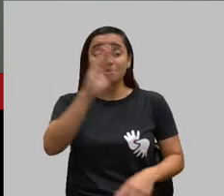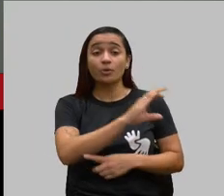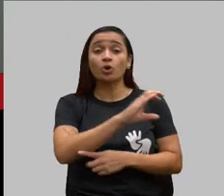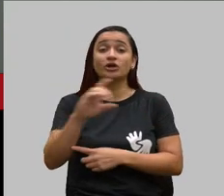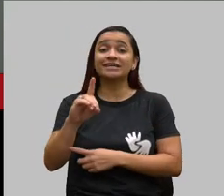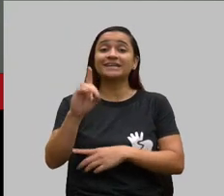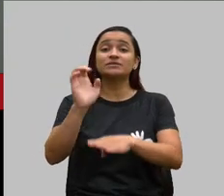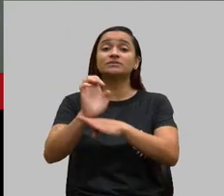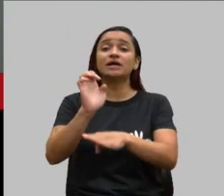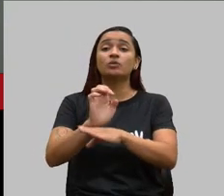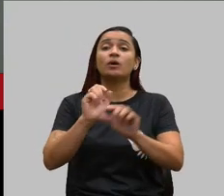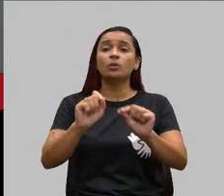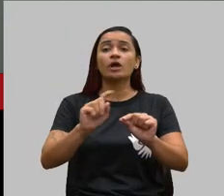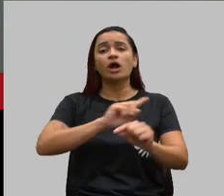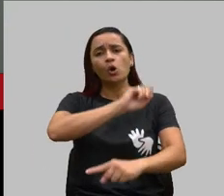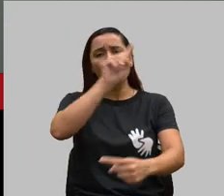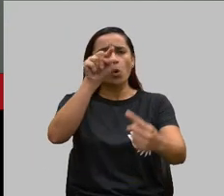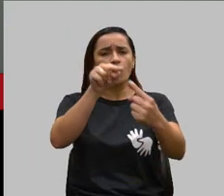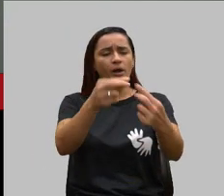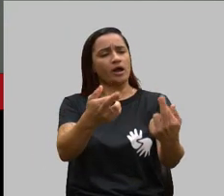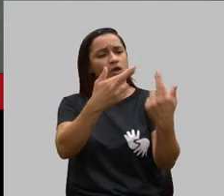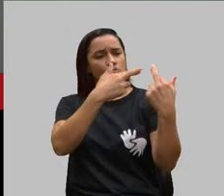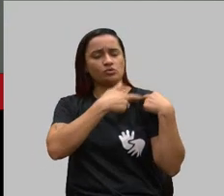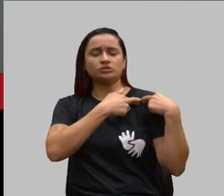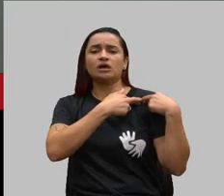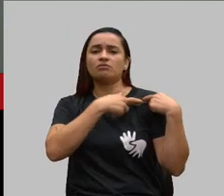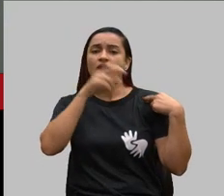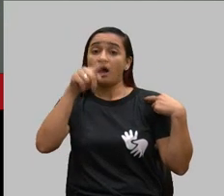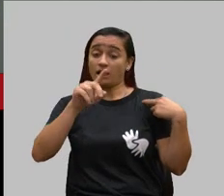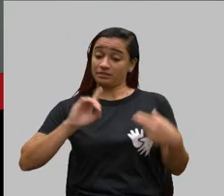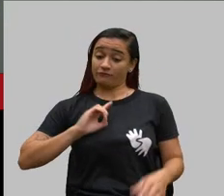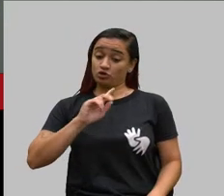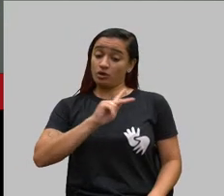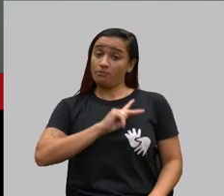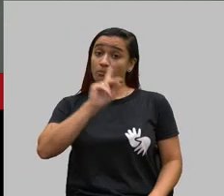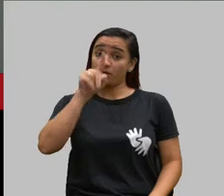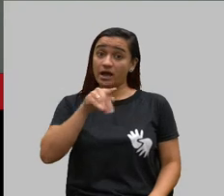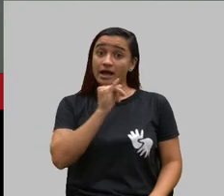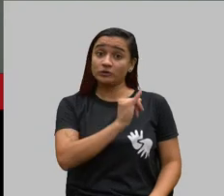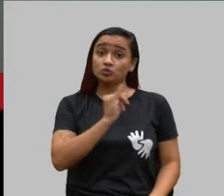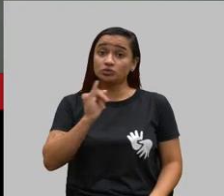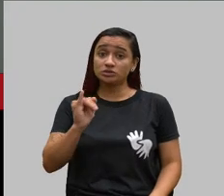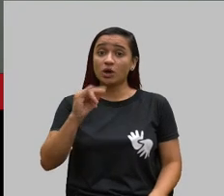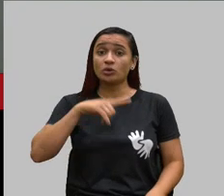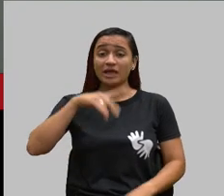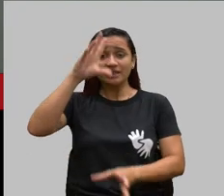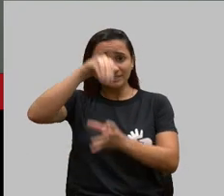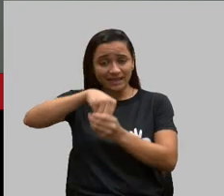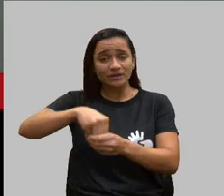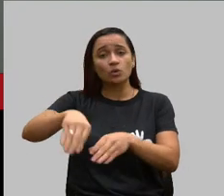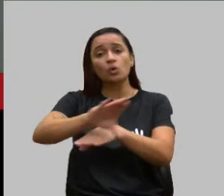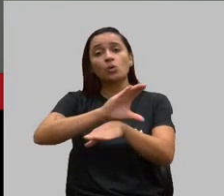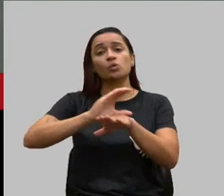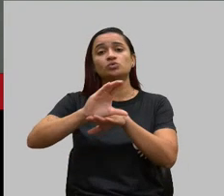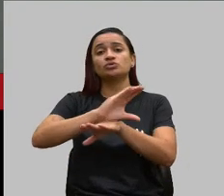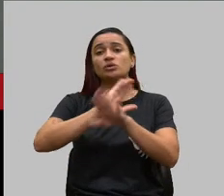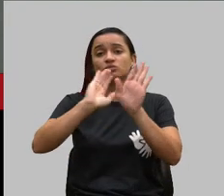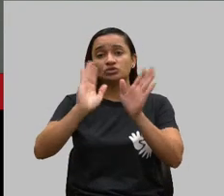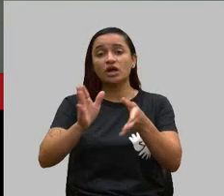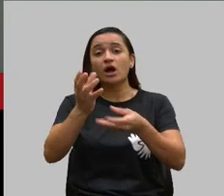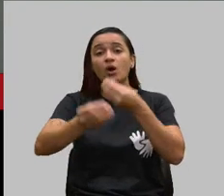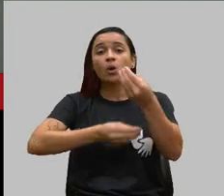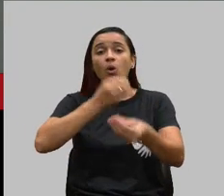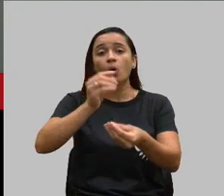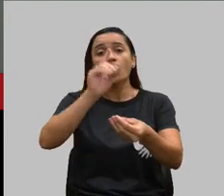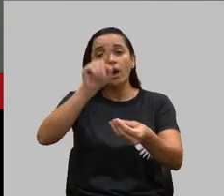a nossa missão é institucional. A defensoria pública é uma instituição que está prevista na Constituição Federal como instituição